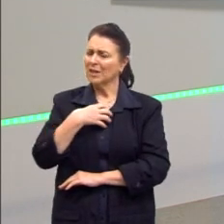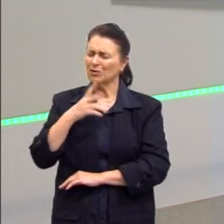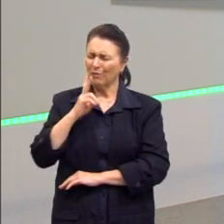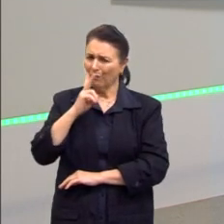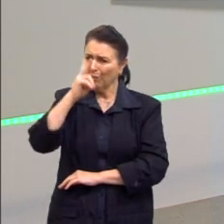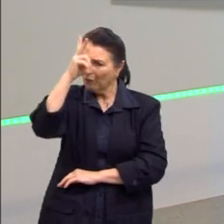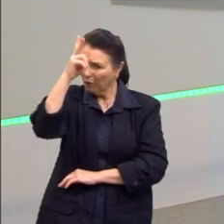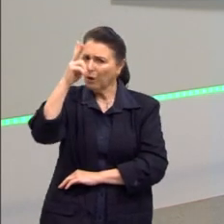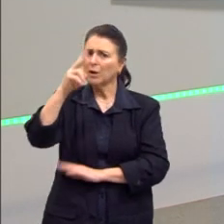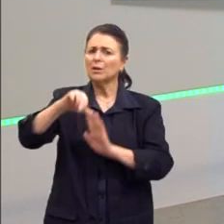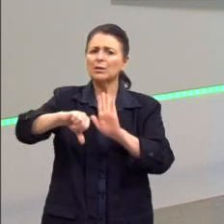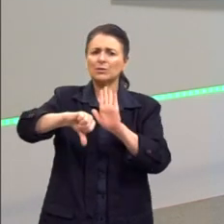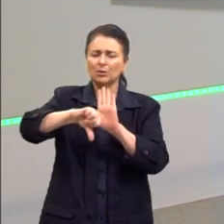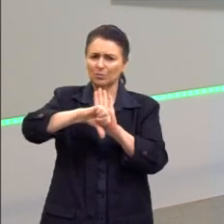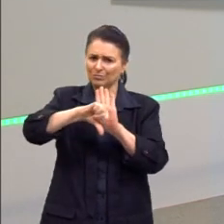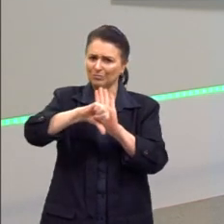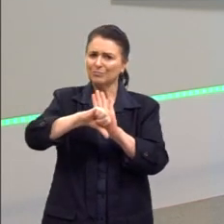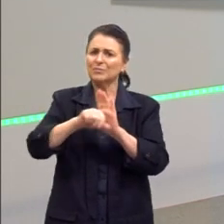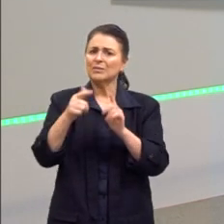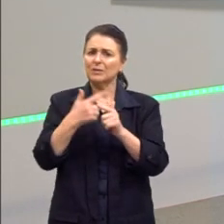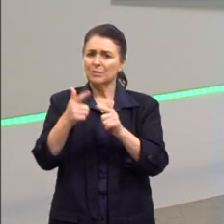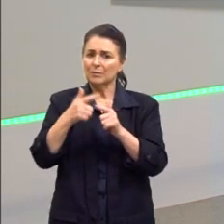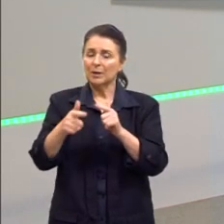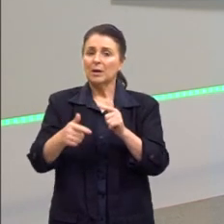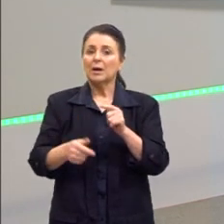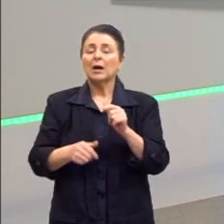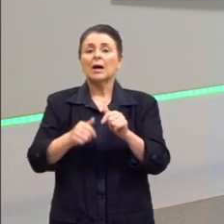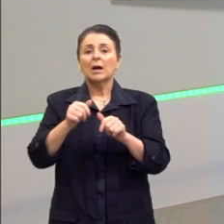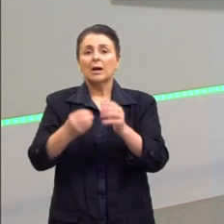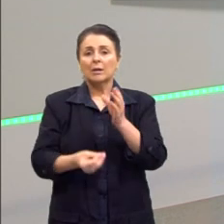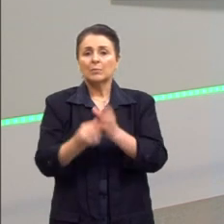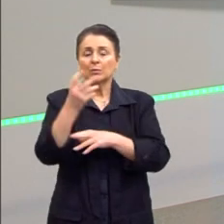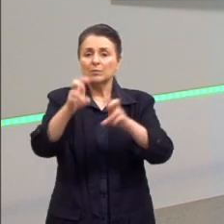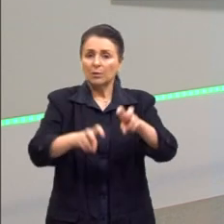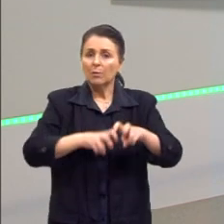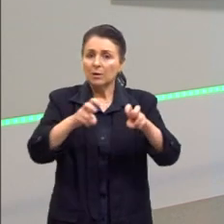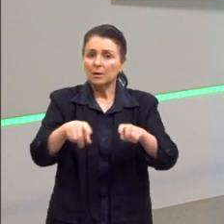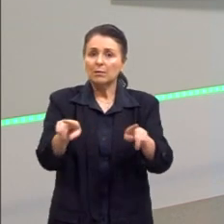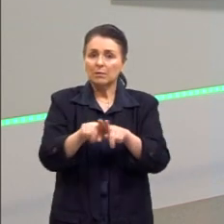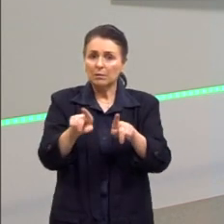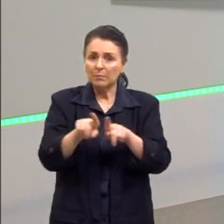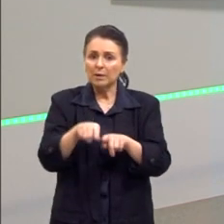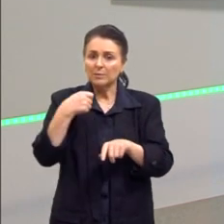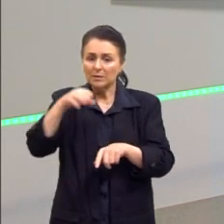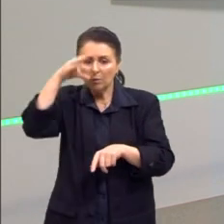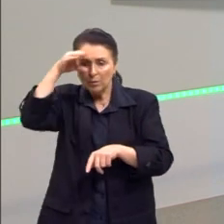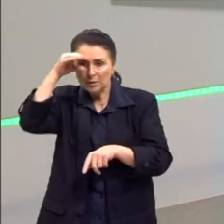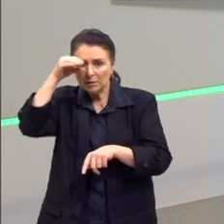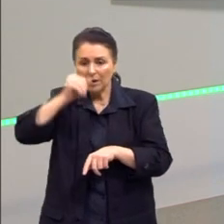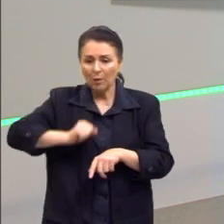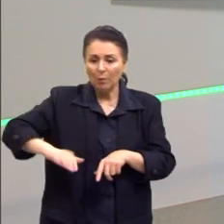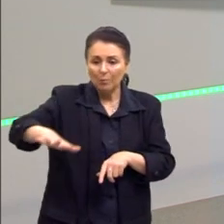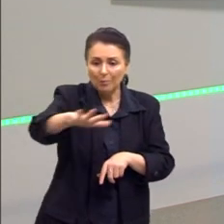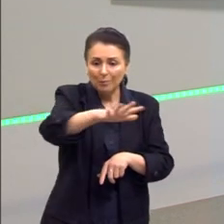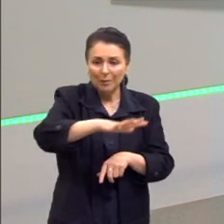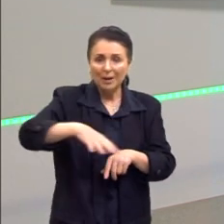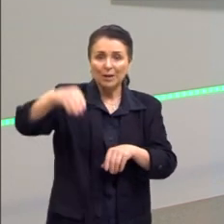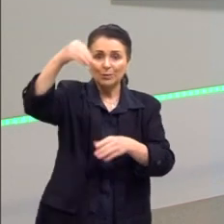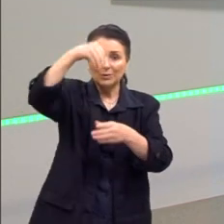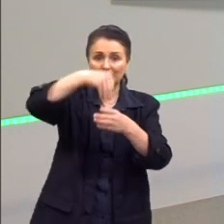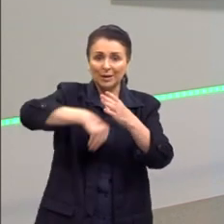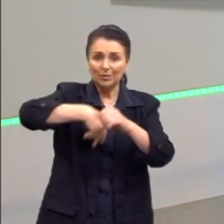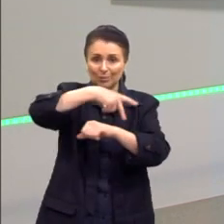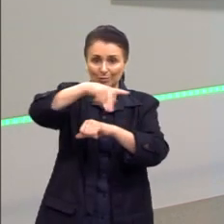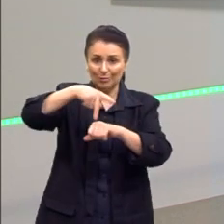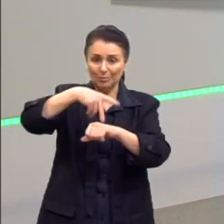Quer dizer que a nossa produção agrícola também precisa se voltar um pouco para o mercado interno. Para quê? Para ela ter mais estabilidade,